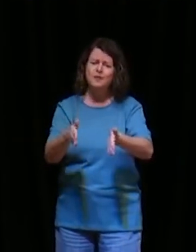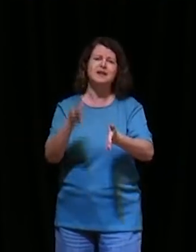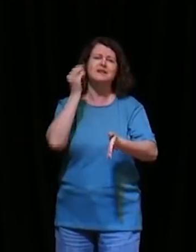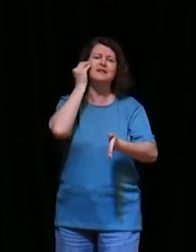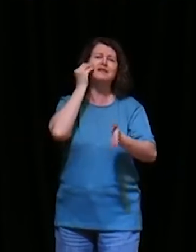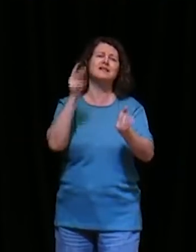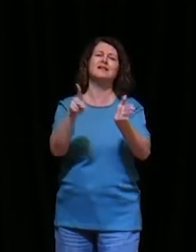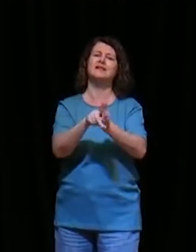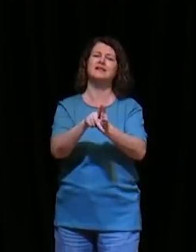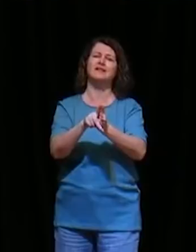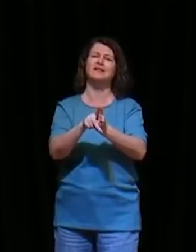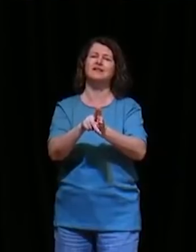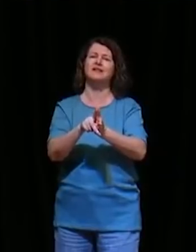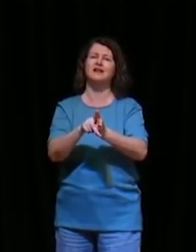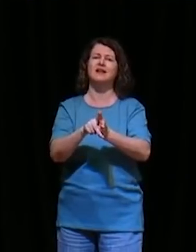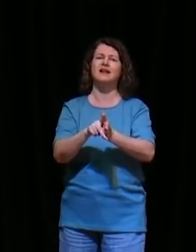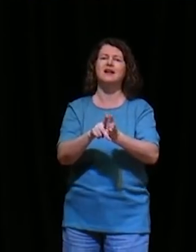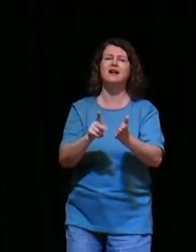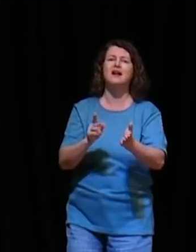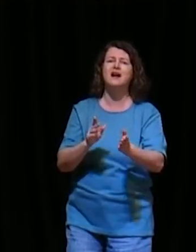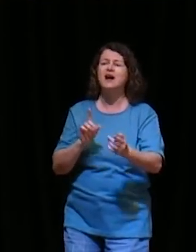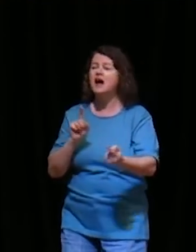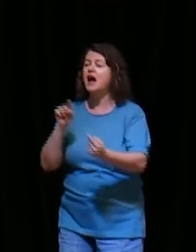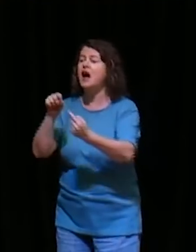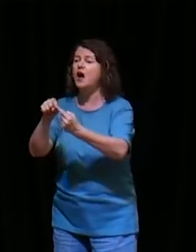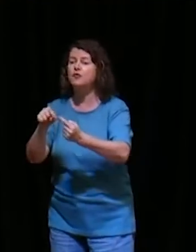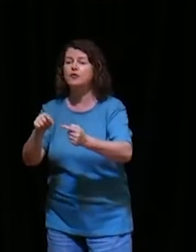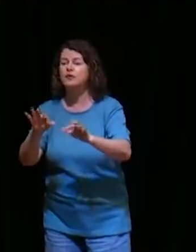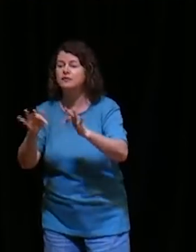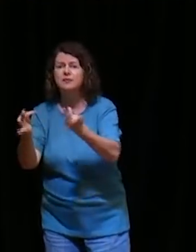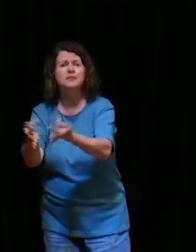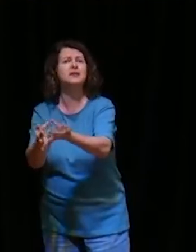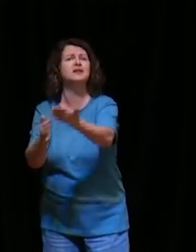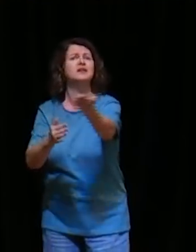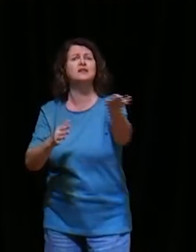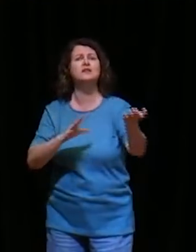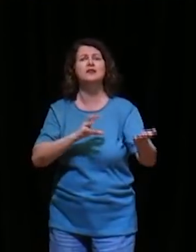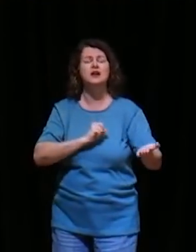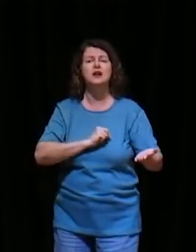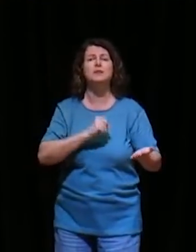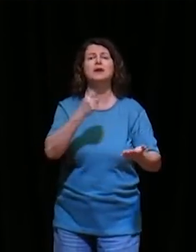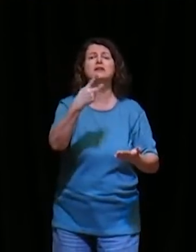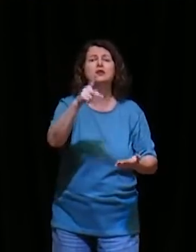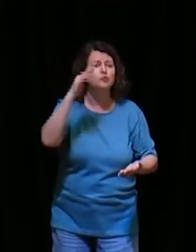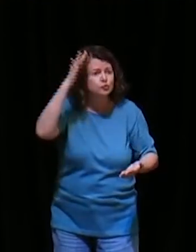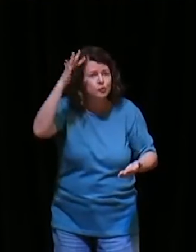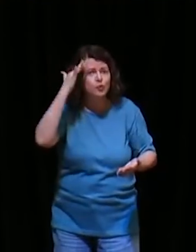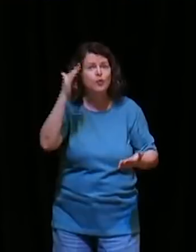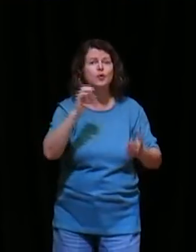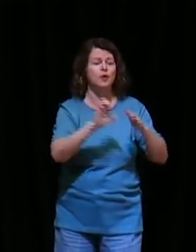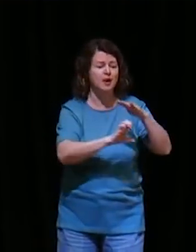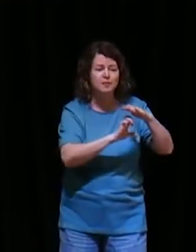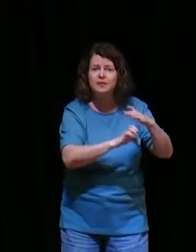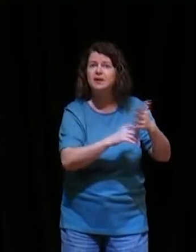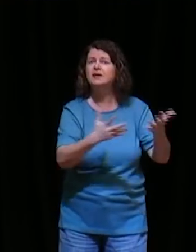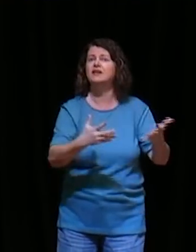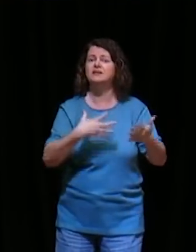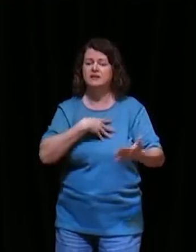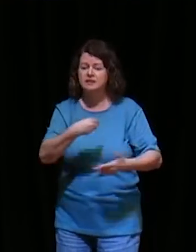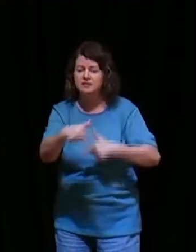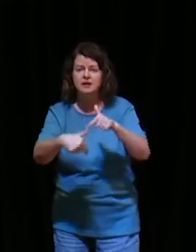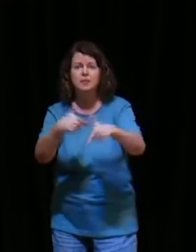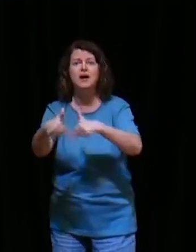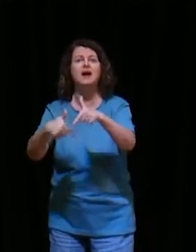você ama, em favor dos teus sonhos, em favor dos teus projetos, em favor da tua empresa, em favor dos teus negócios, em favor dos teus filhos, em favor